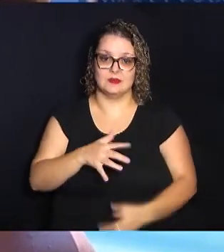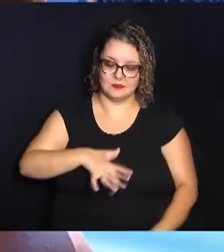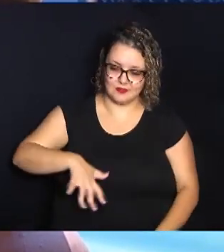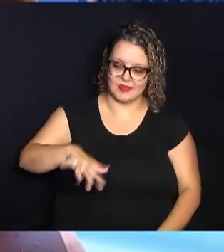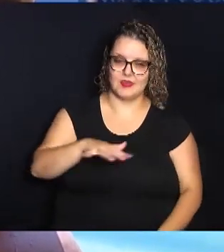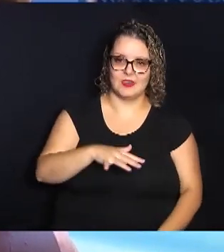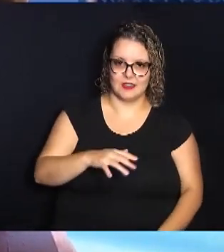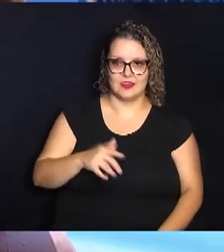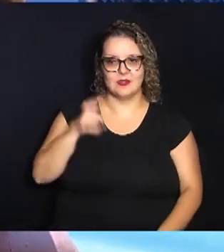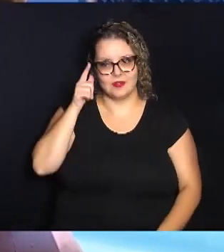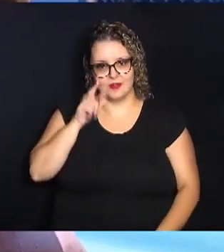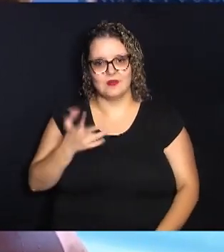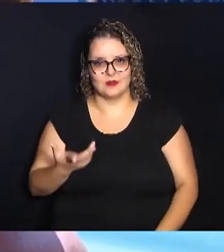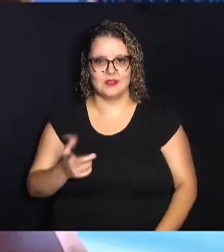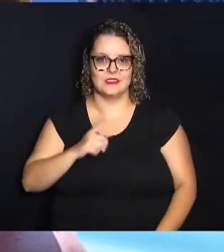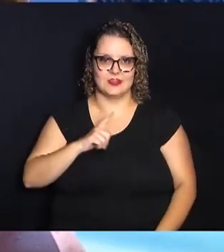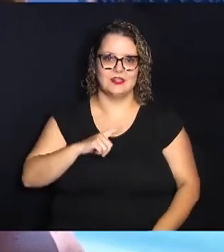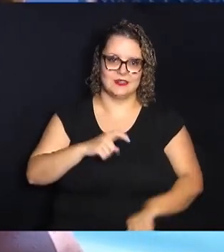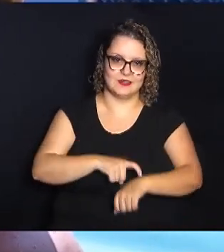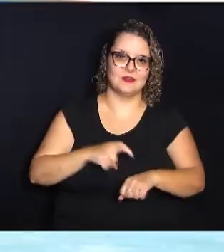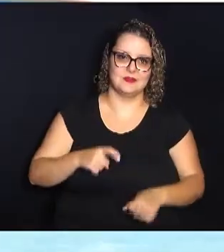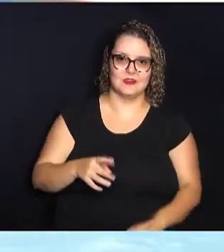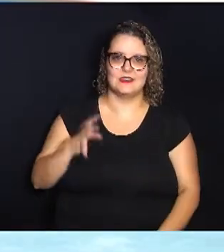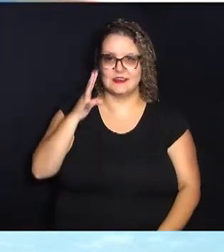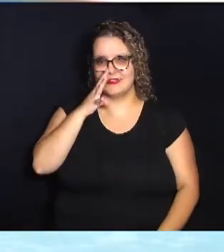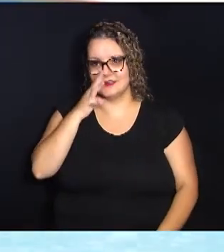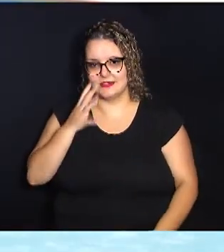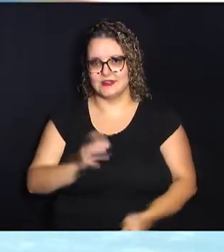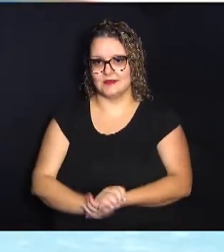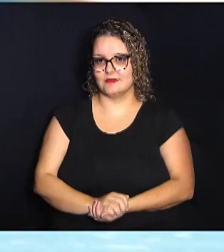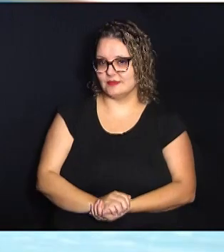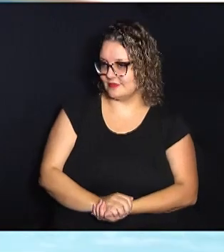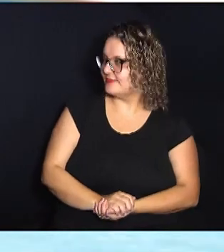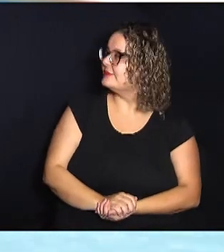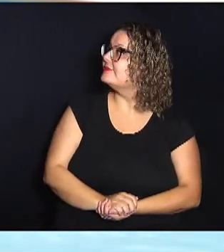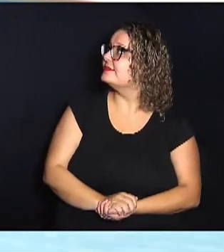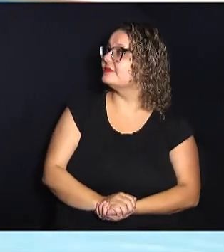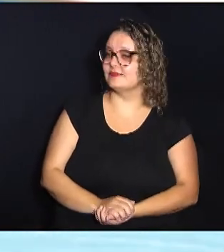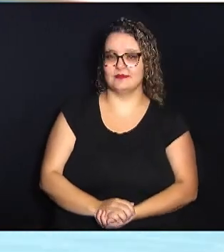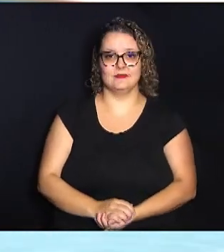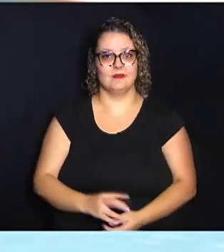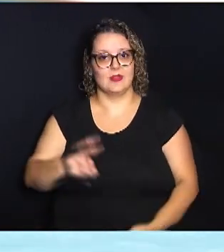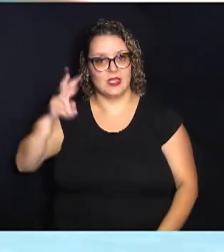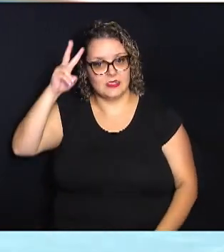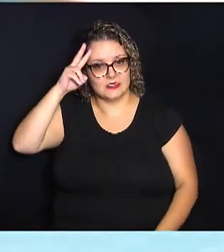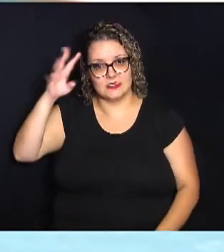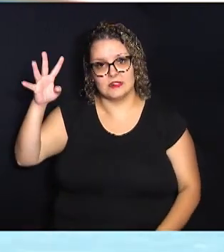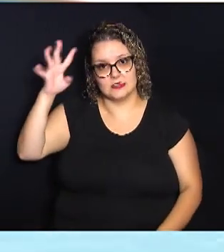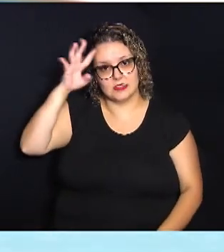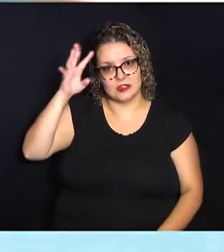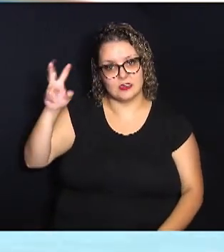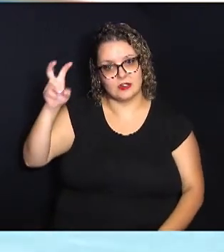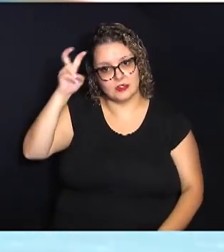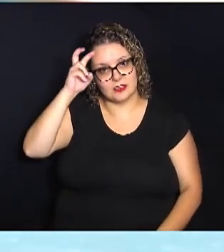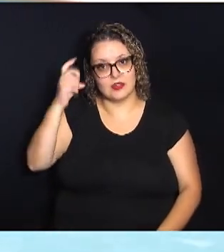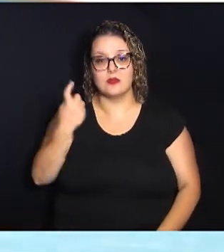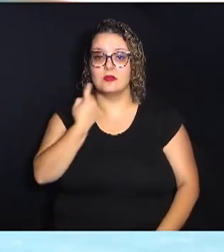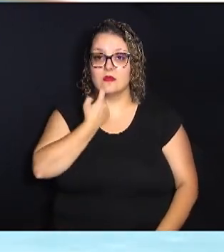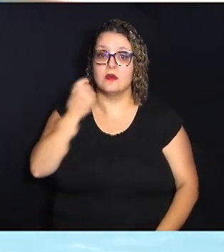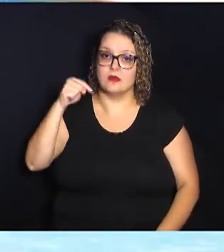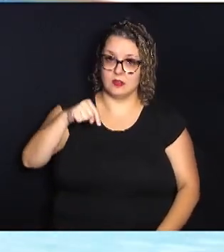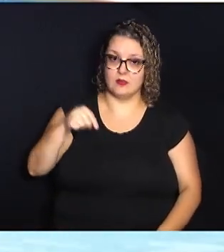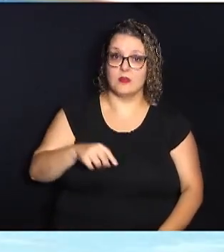Então, gente consegue ter esse momento de descontração, assim, de... Eu venho segunda, quarta, quinta e sexta,